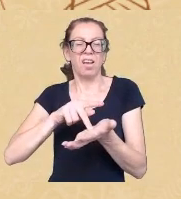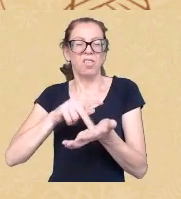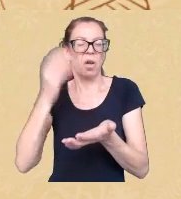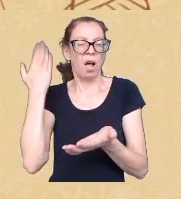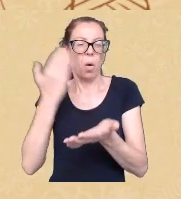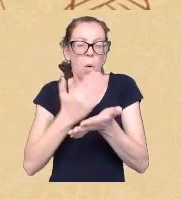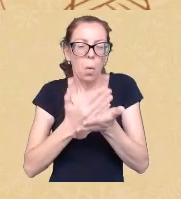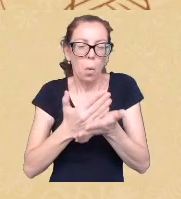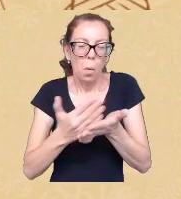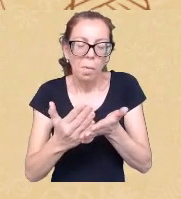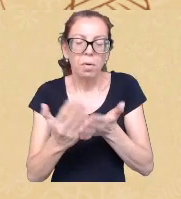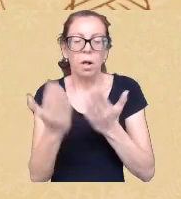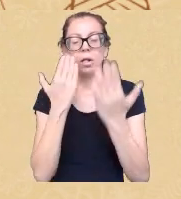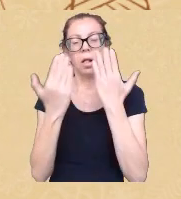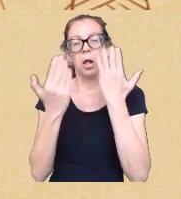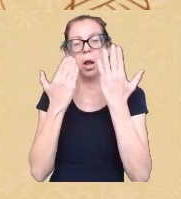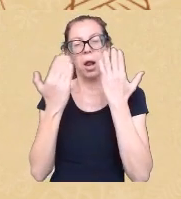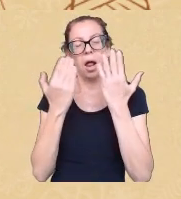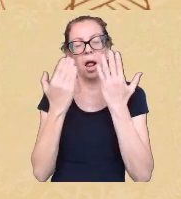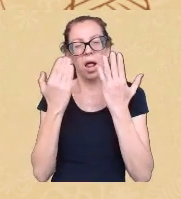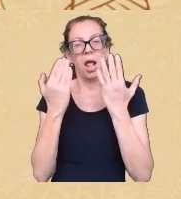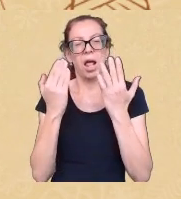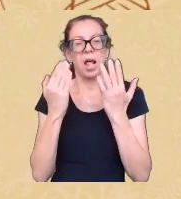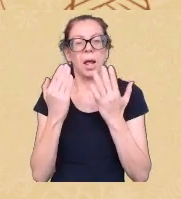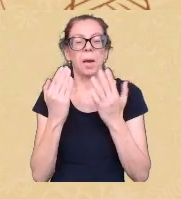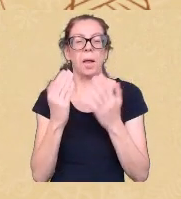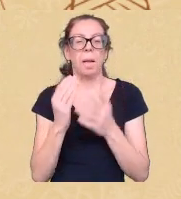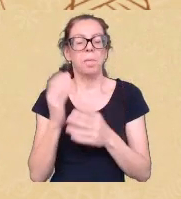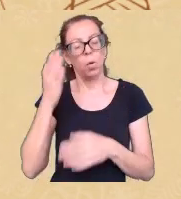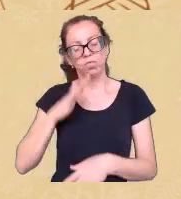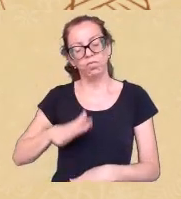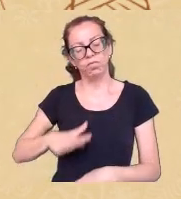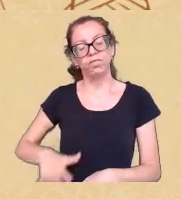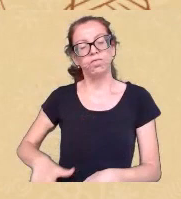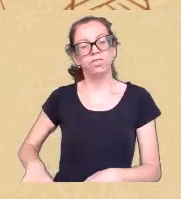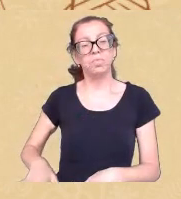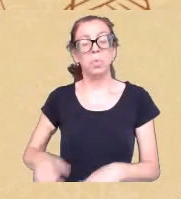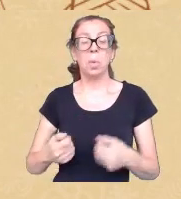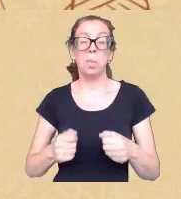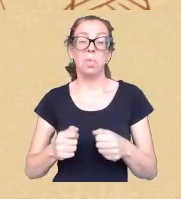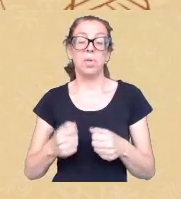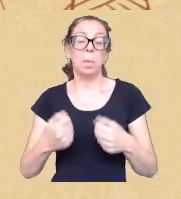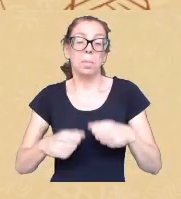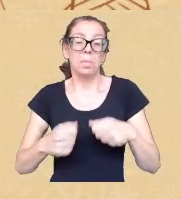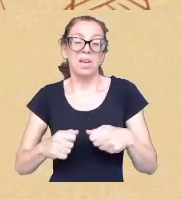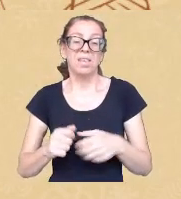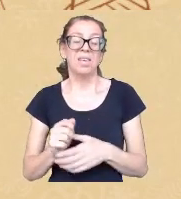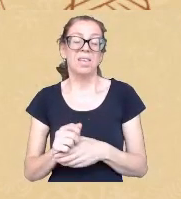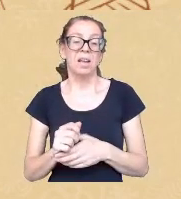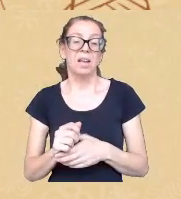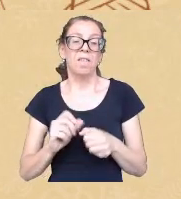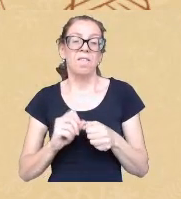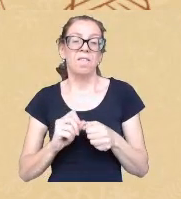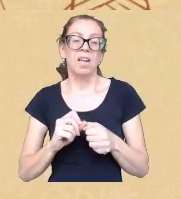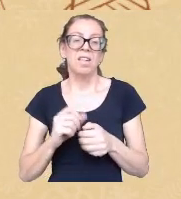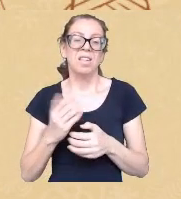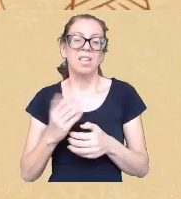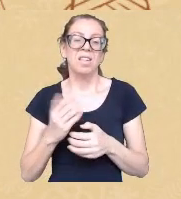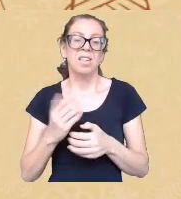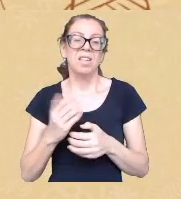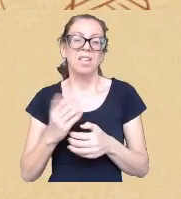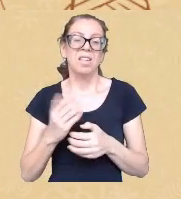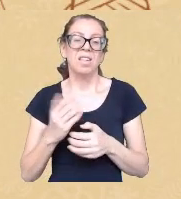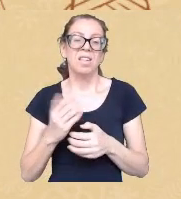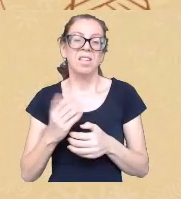e por muitas vezes eu precisei fazer cursos de introdução ao mundo negro